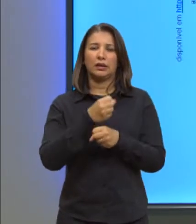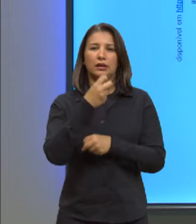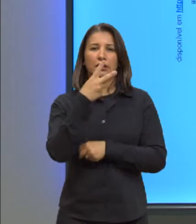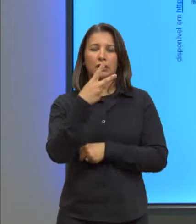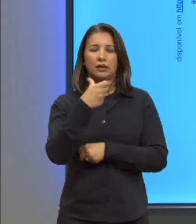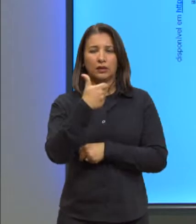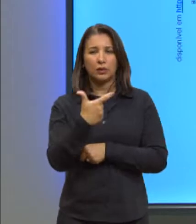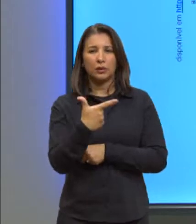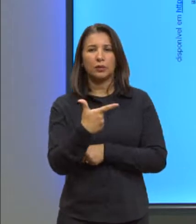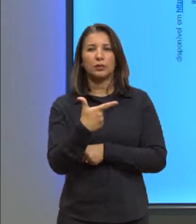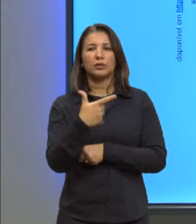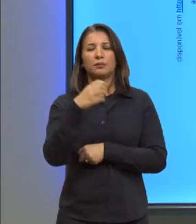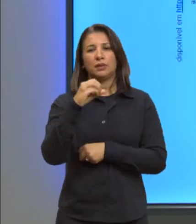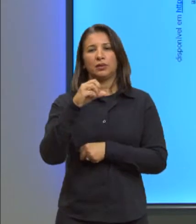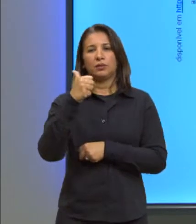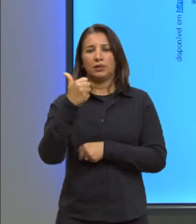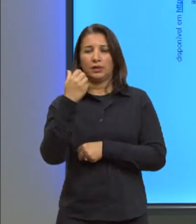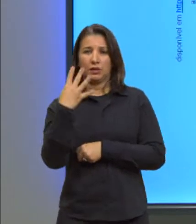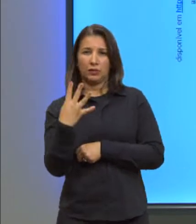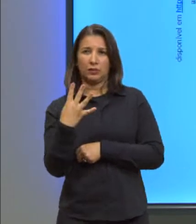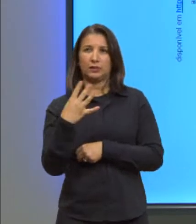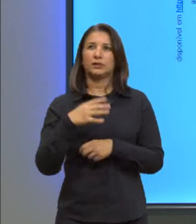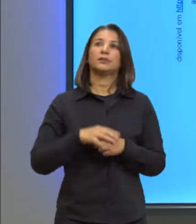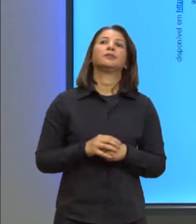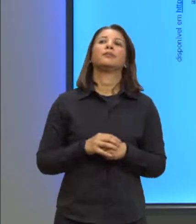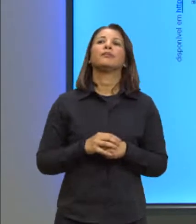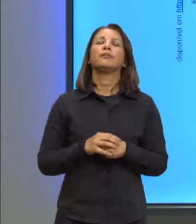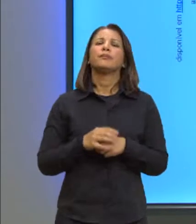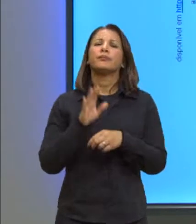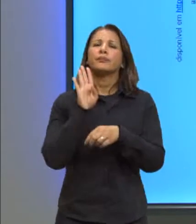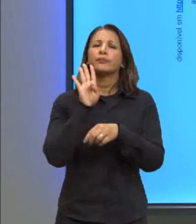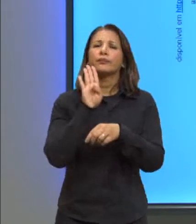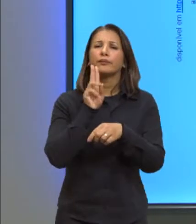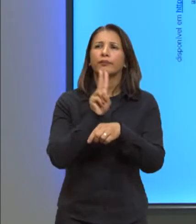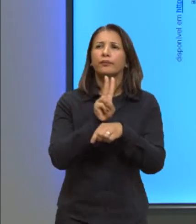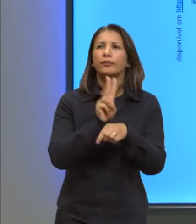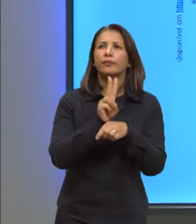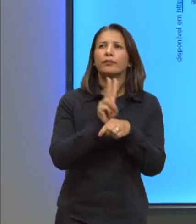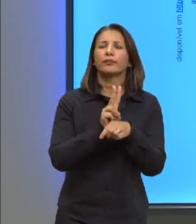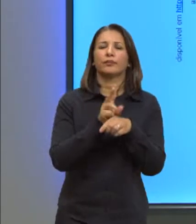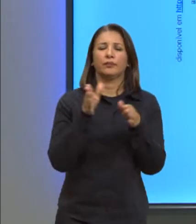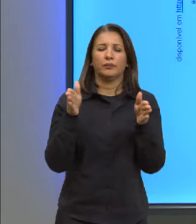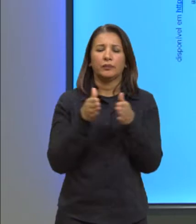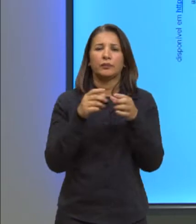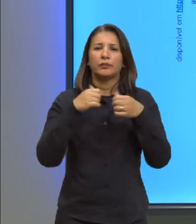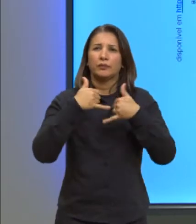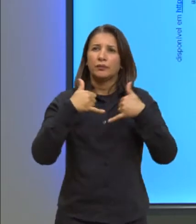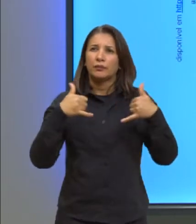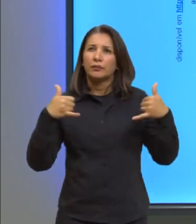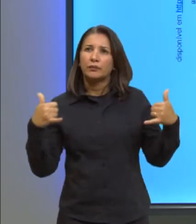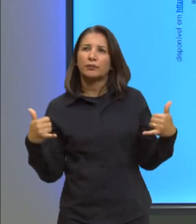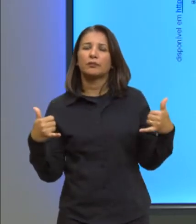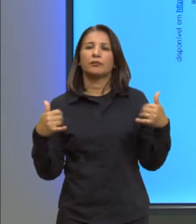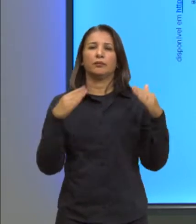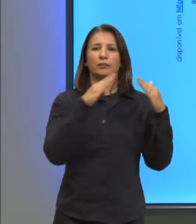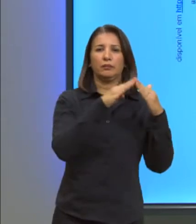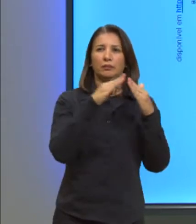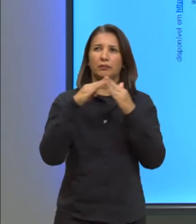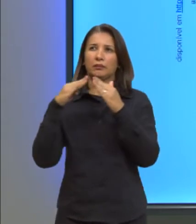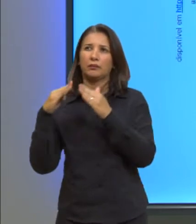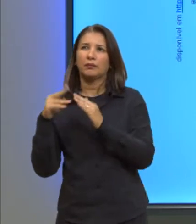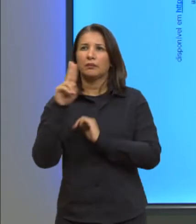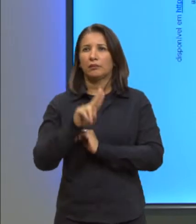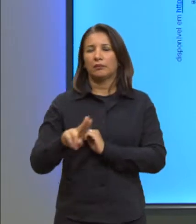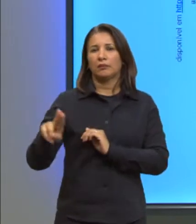Para a proteção contra curtos circuitos em residências, são utilizados disjuntores, compostos por duas lâminas de